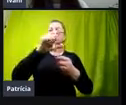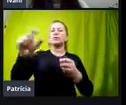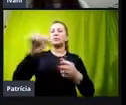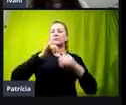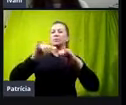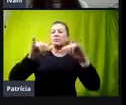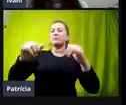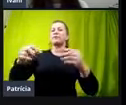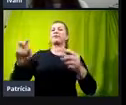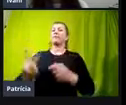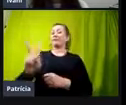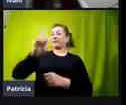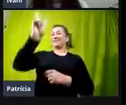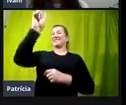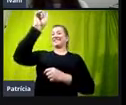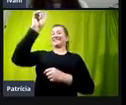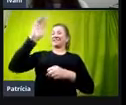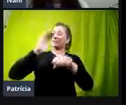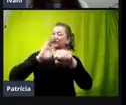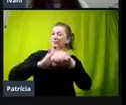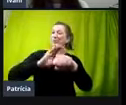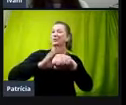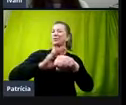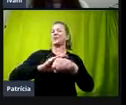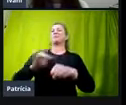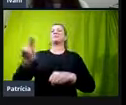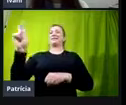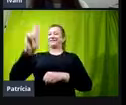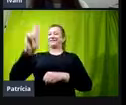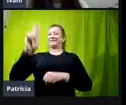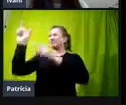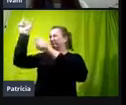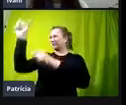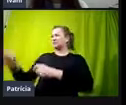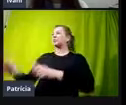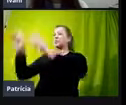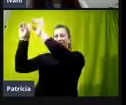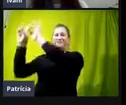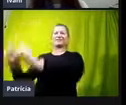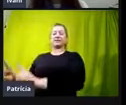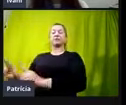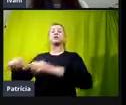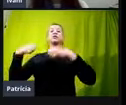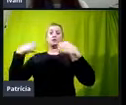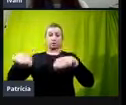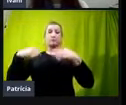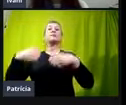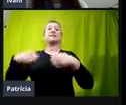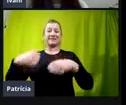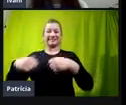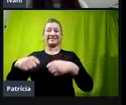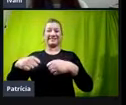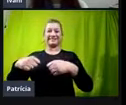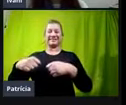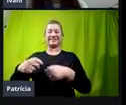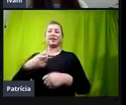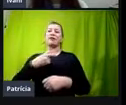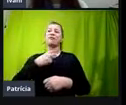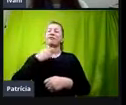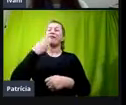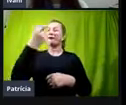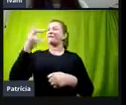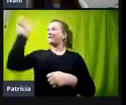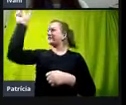de fato, assim, dessa autonomia, né, do usuário, de que a gente precisa aí dar voz de alguma forma a esse